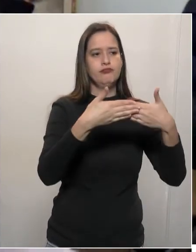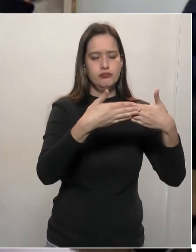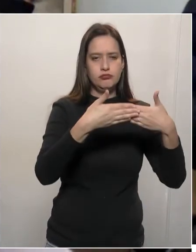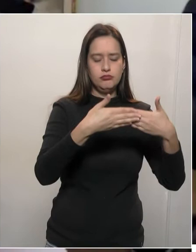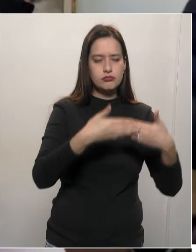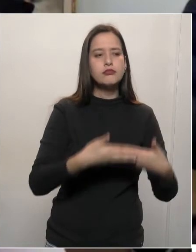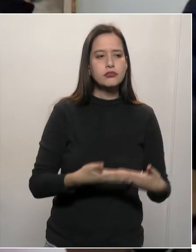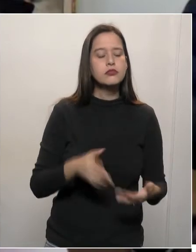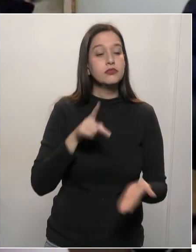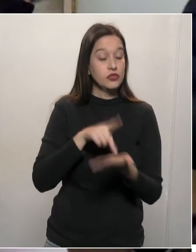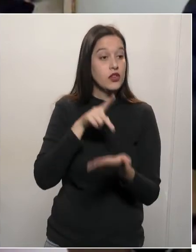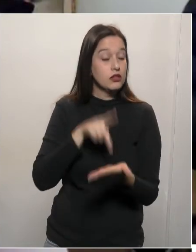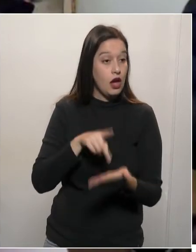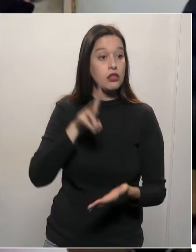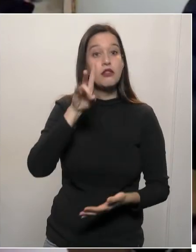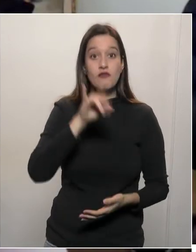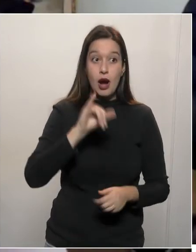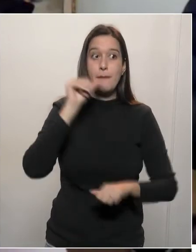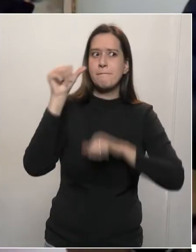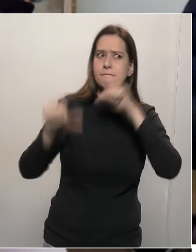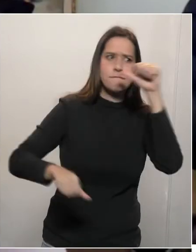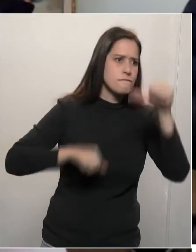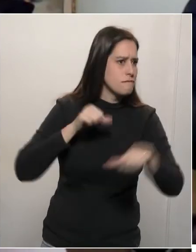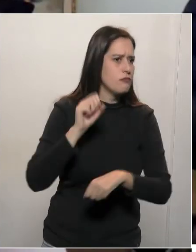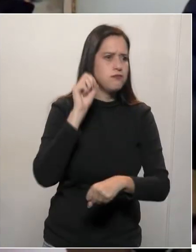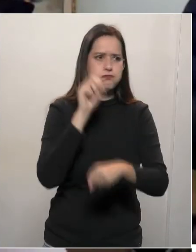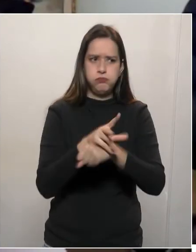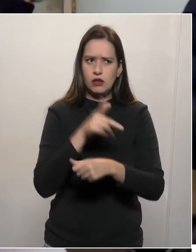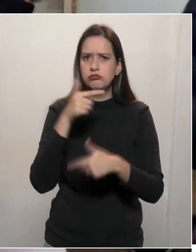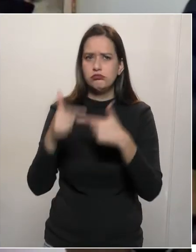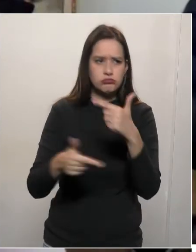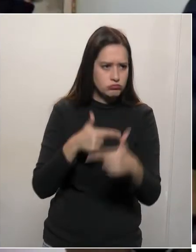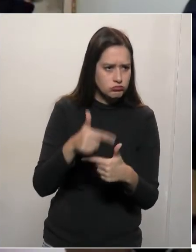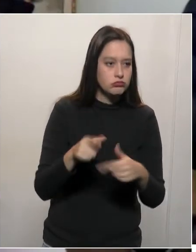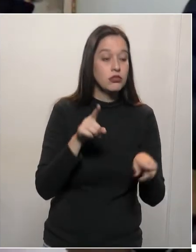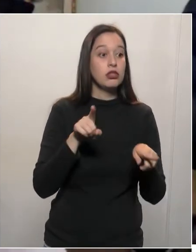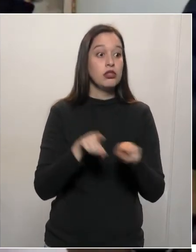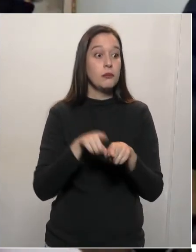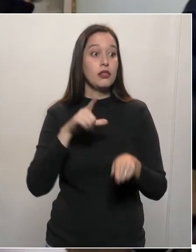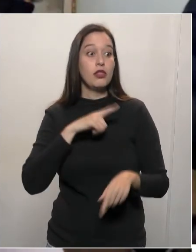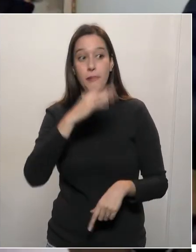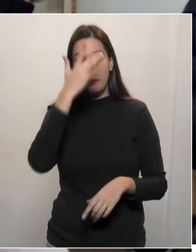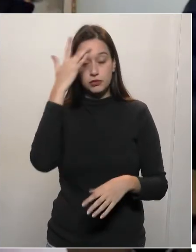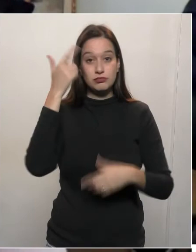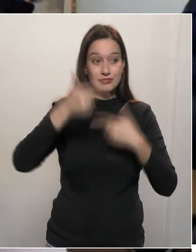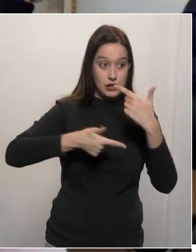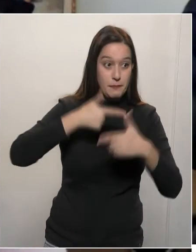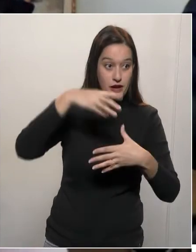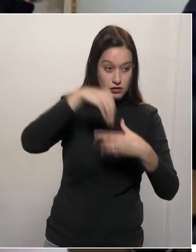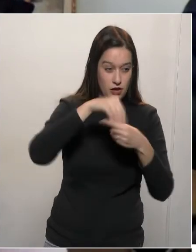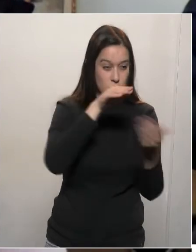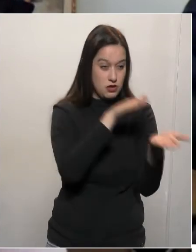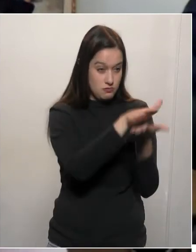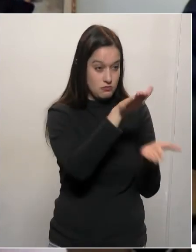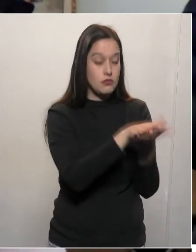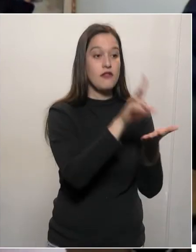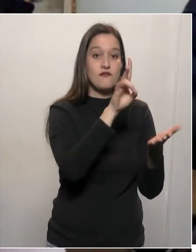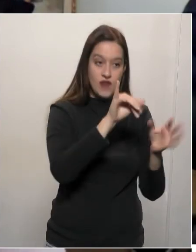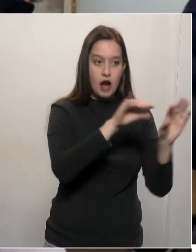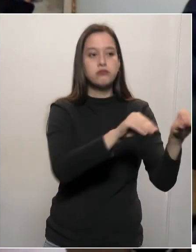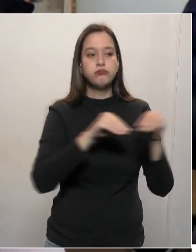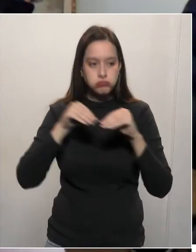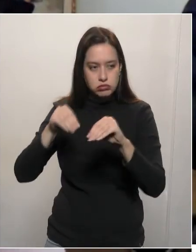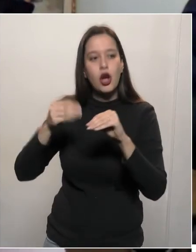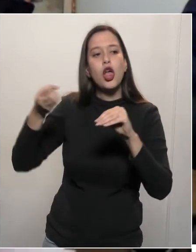tocar também em cargos. Servidores de investidos serão transferidos para outras secretarias. E nove cargos de comissão e